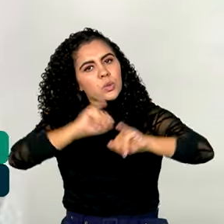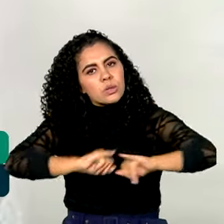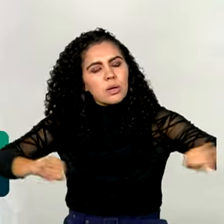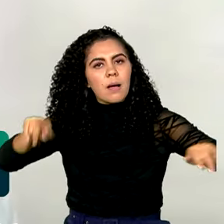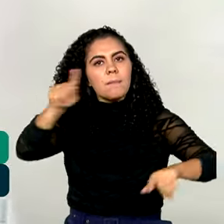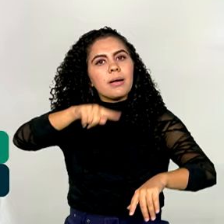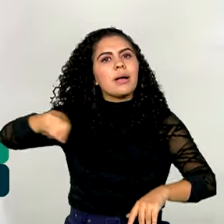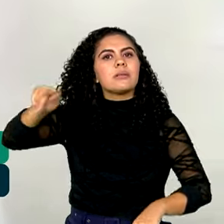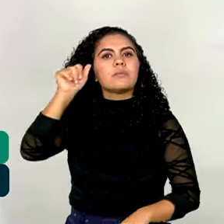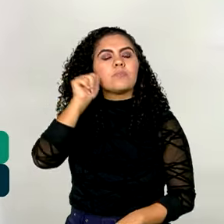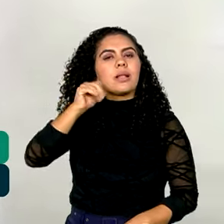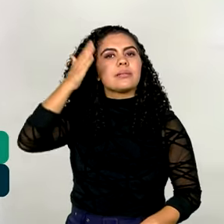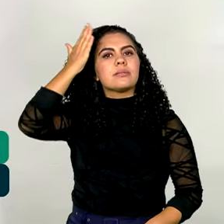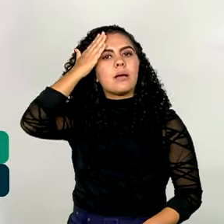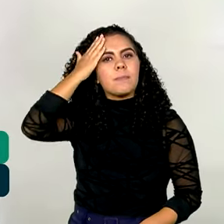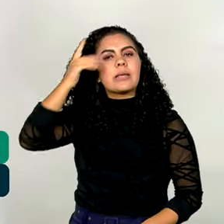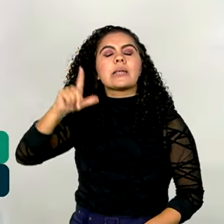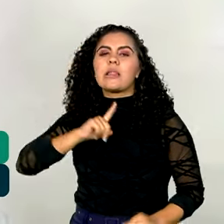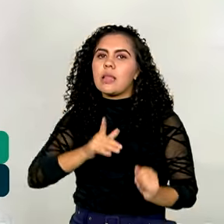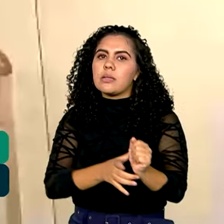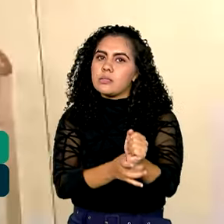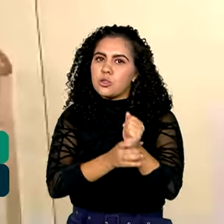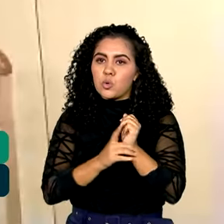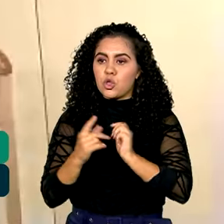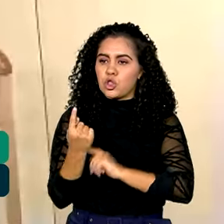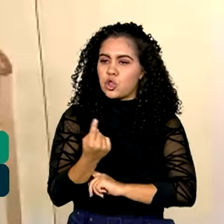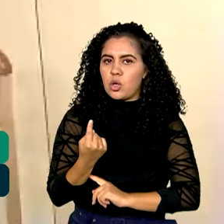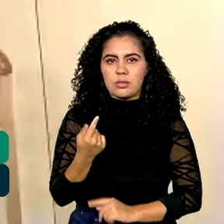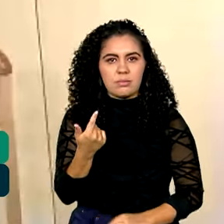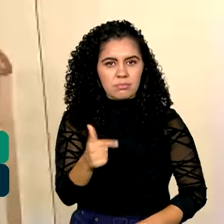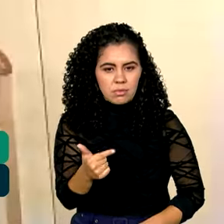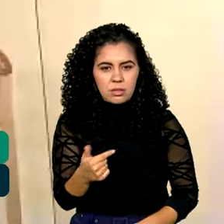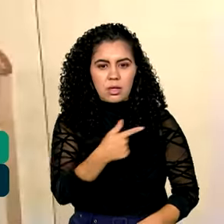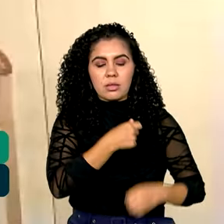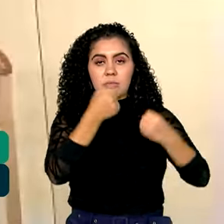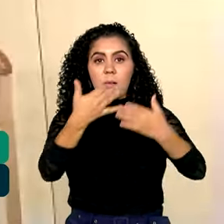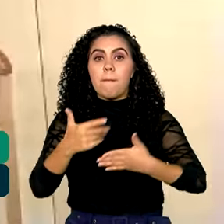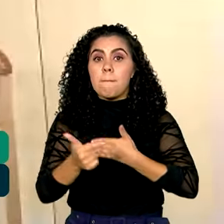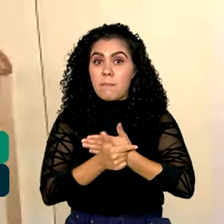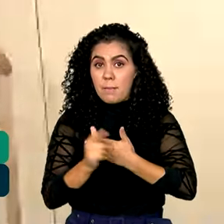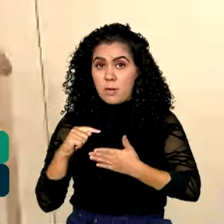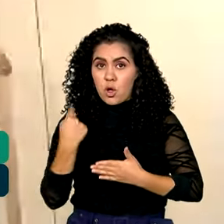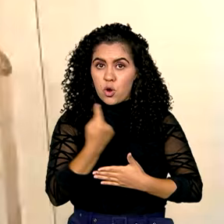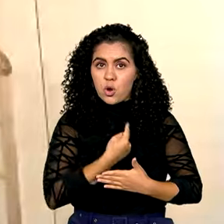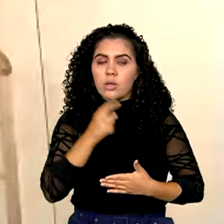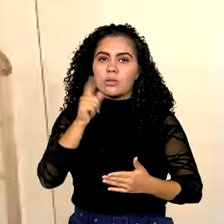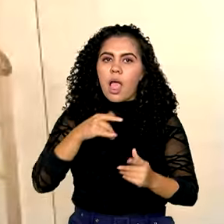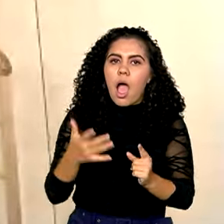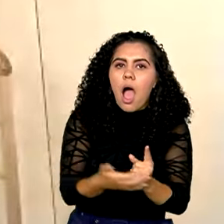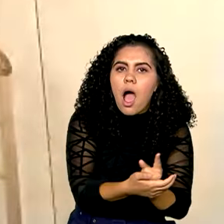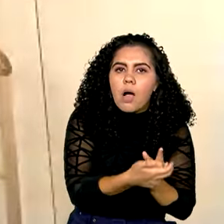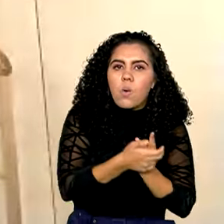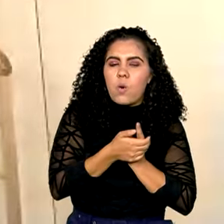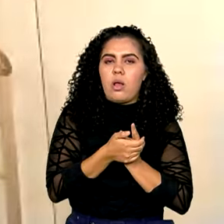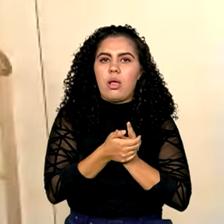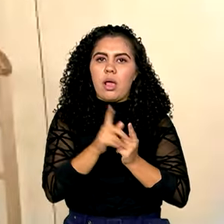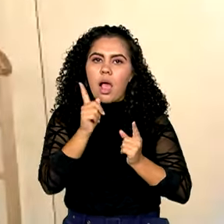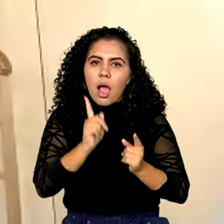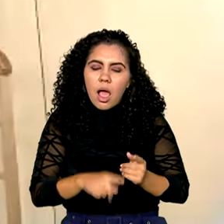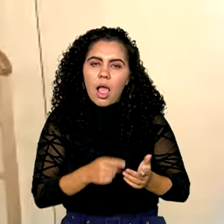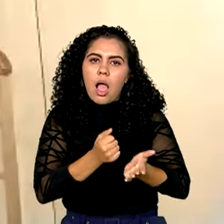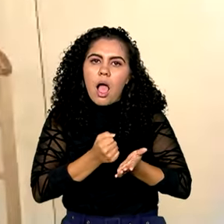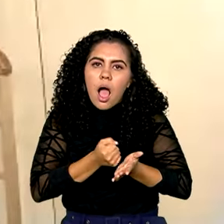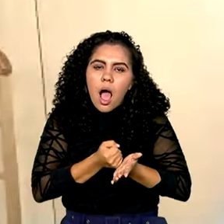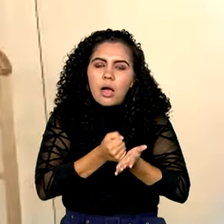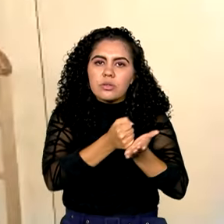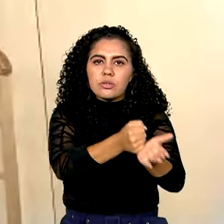estão amparadas e não estamos sozinhas. O nosso papel é acolher, é ajudar, é analisar a situação da